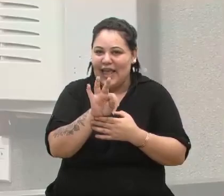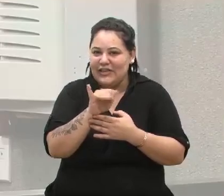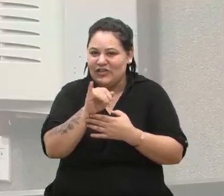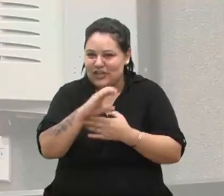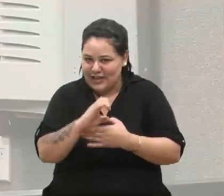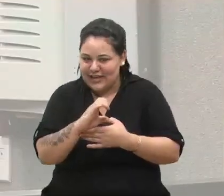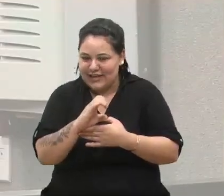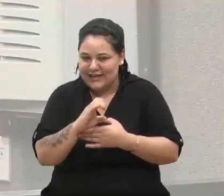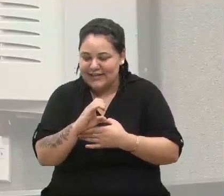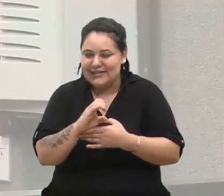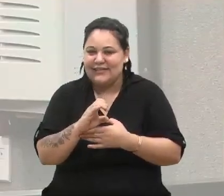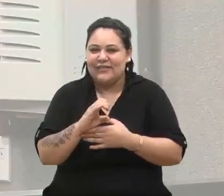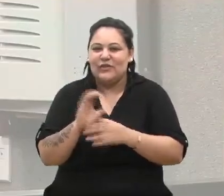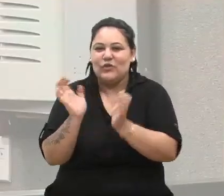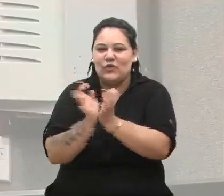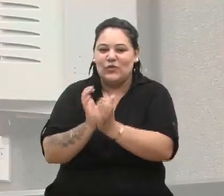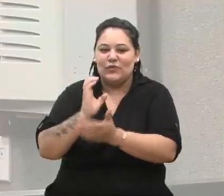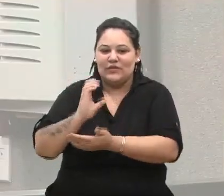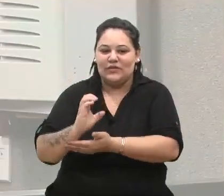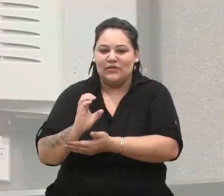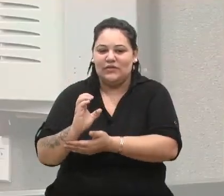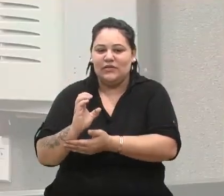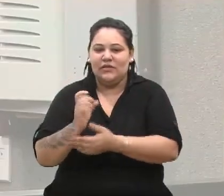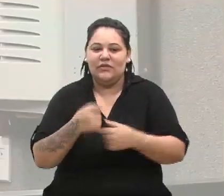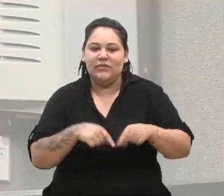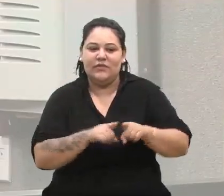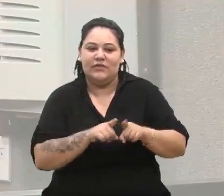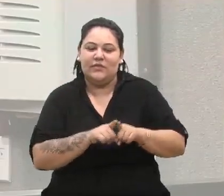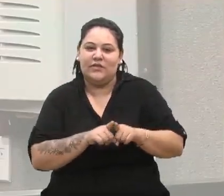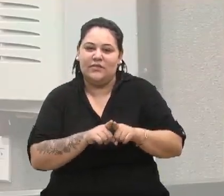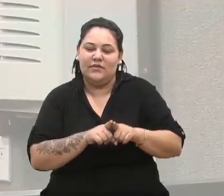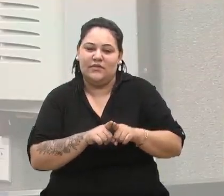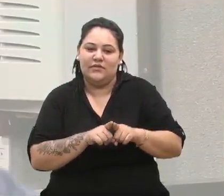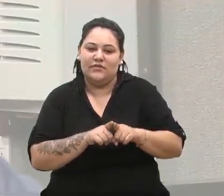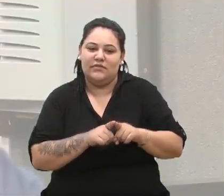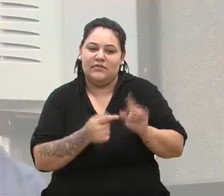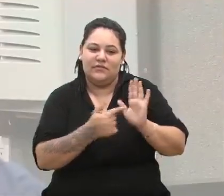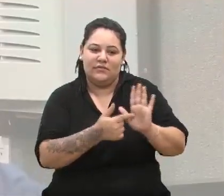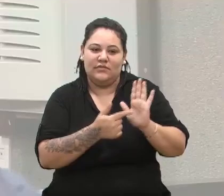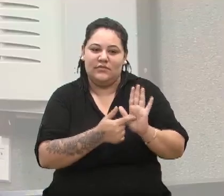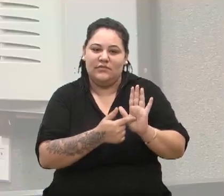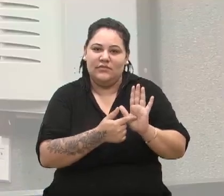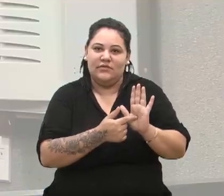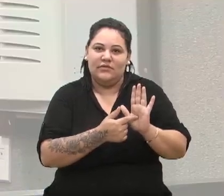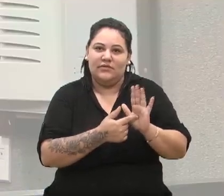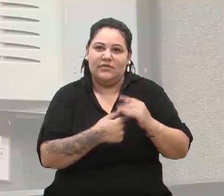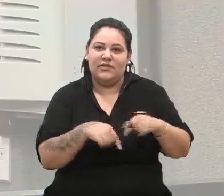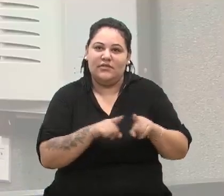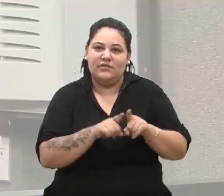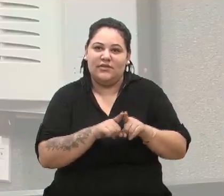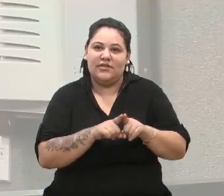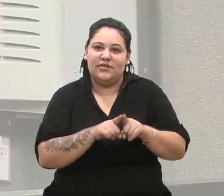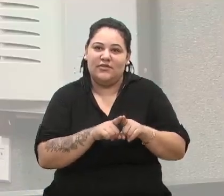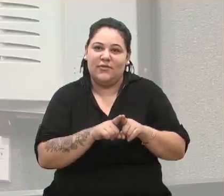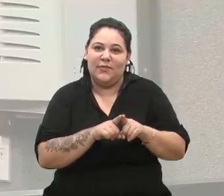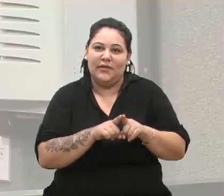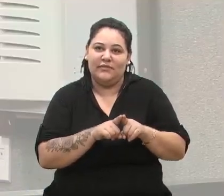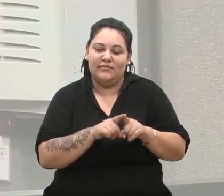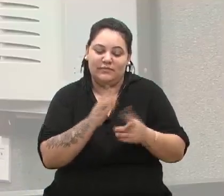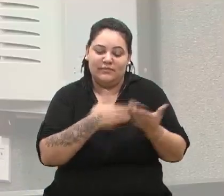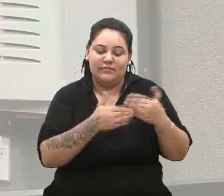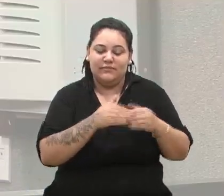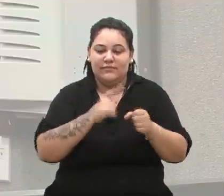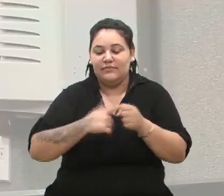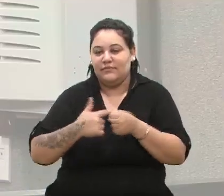Nossa preocupação, independente da minha identificação, o meu amor pelo Esporte Clube Juventude, a preocupação e o cuidado é com toda a cidade.